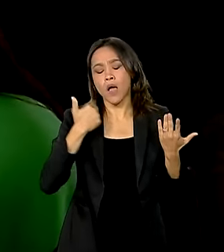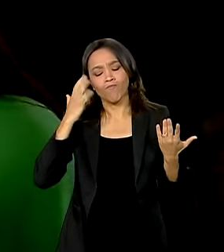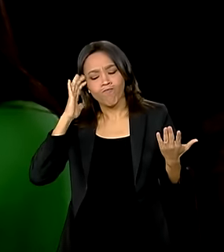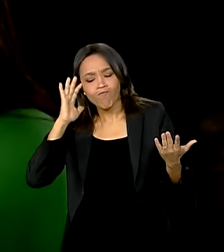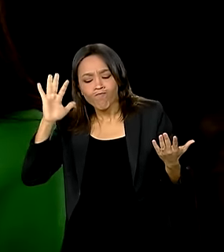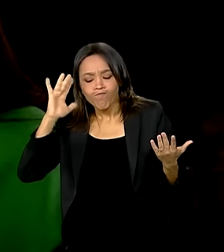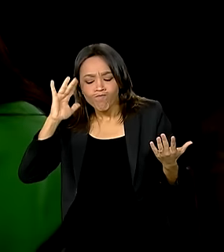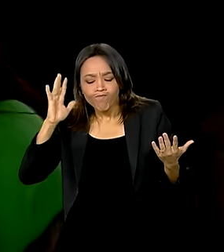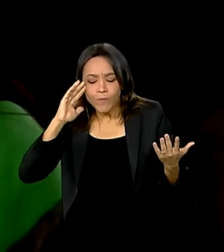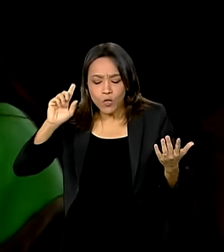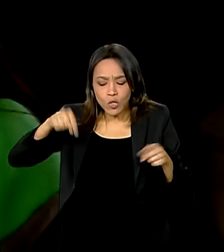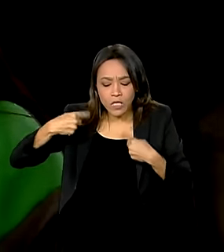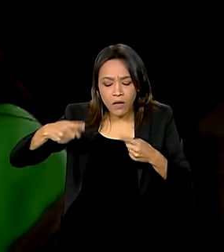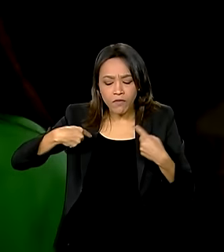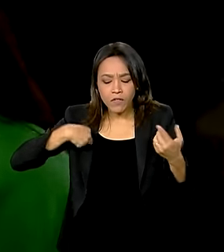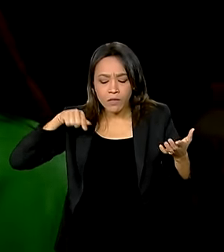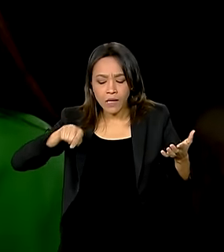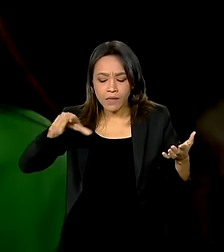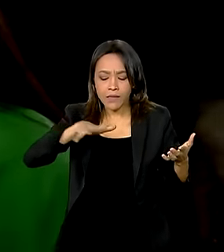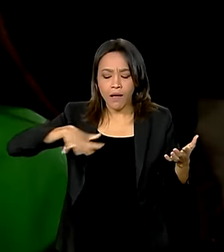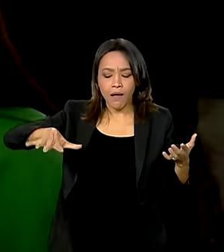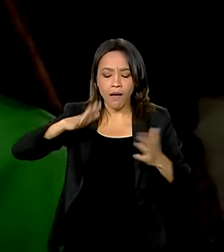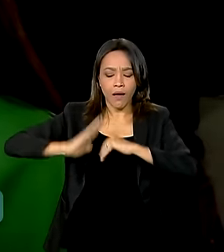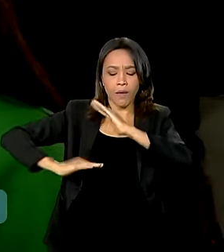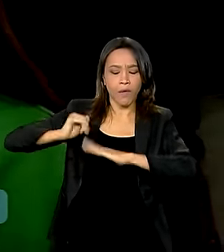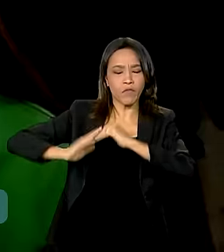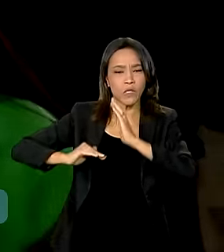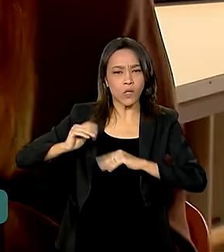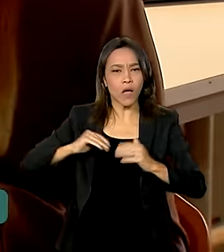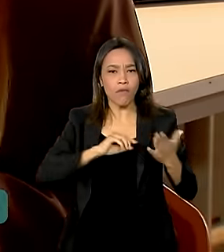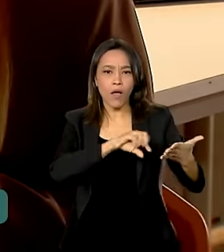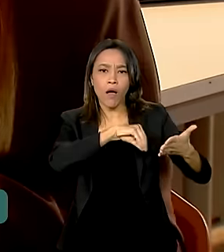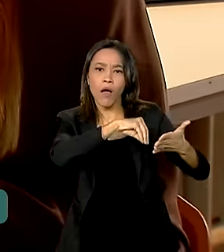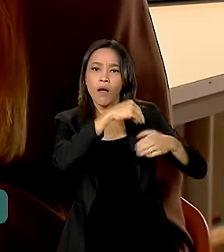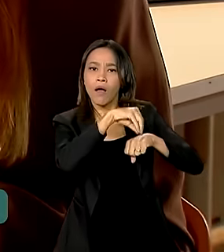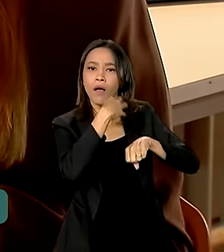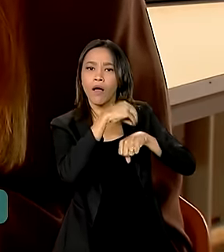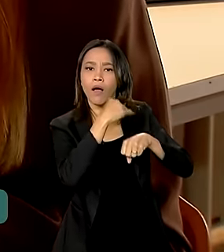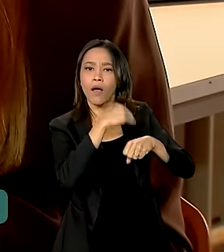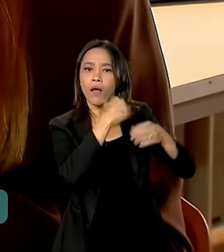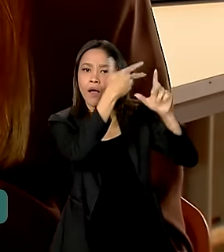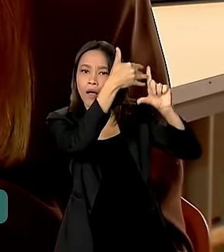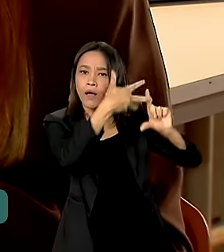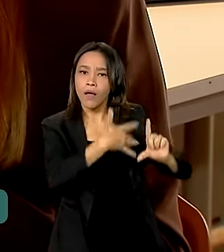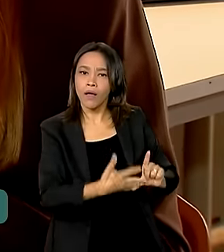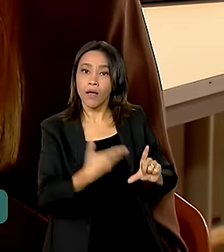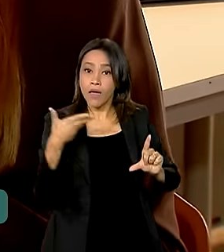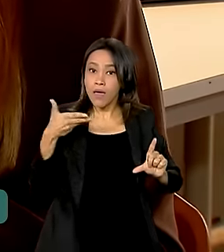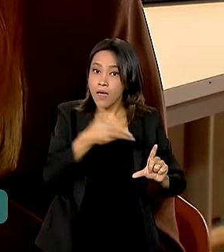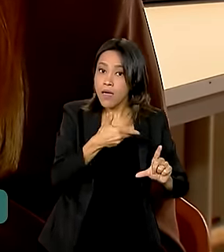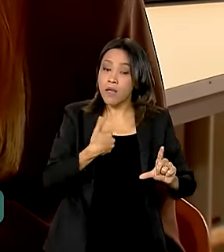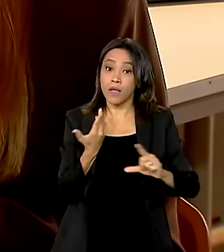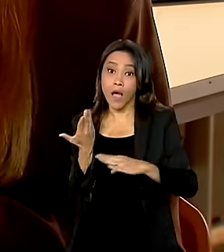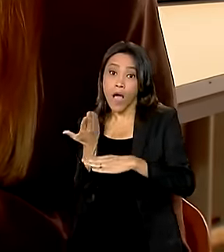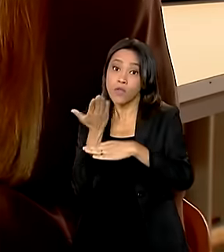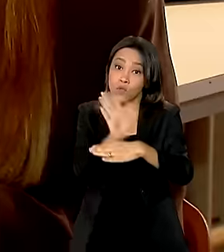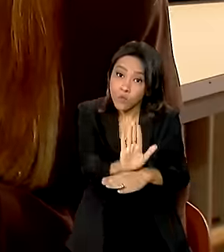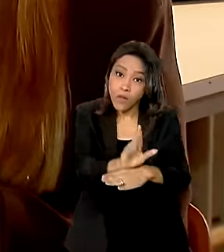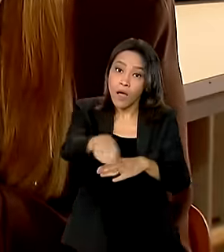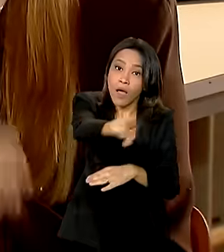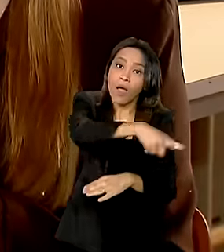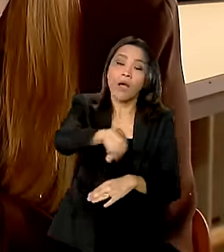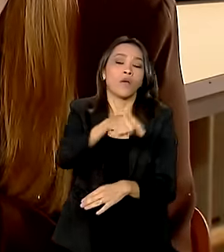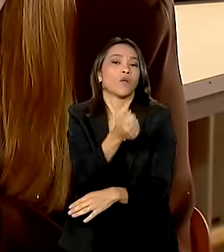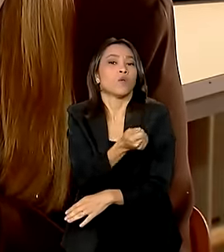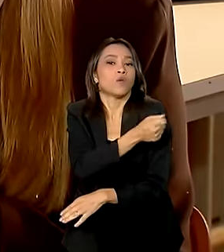os desafios que eu vou encontrar nesse trabalho, nessa profissão. A ideia do Guia é que ele ajude os estudantes na